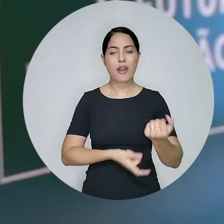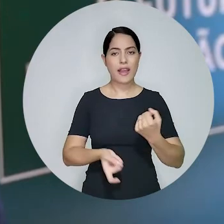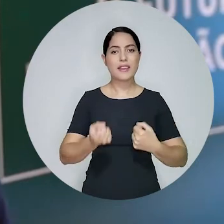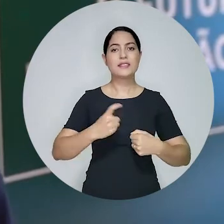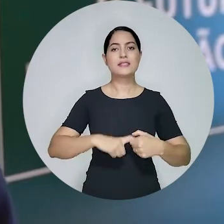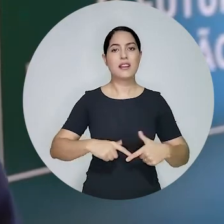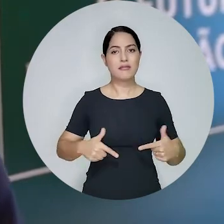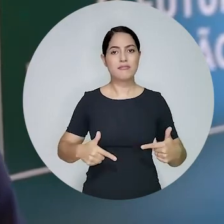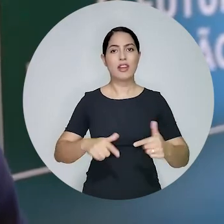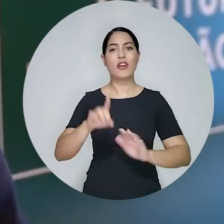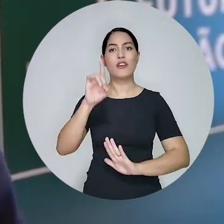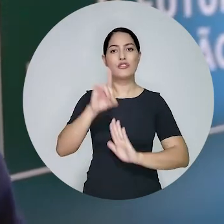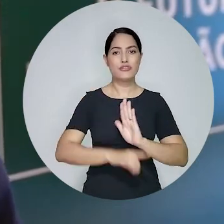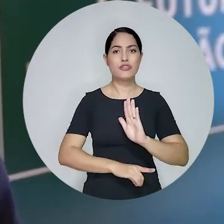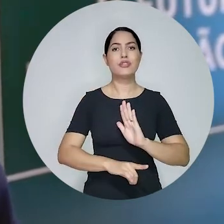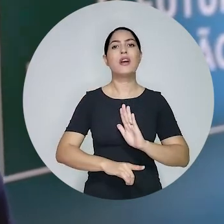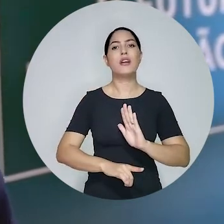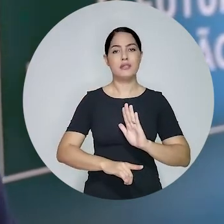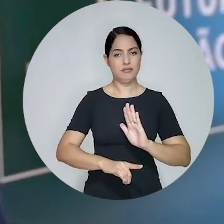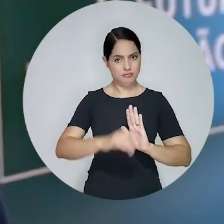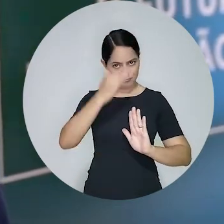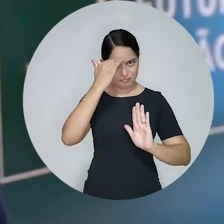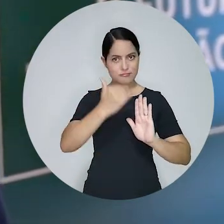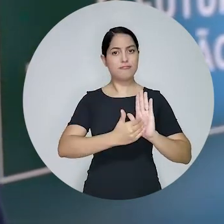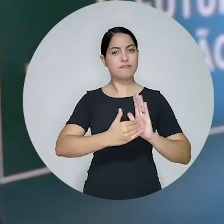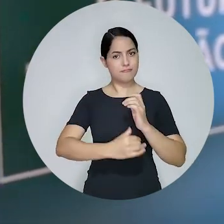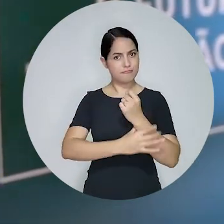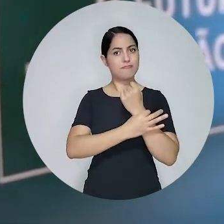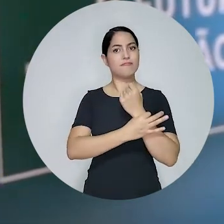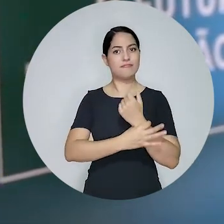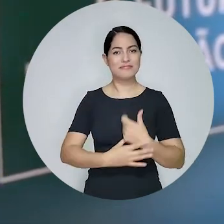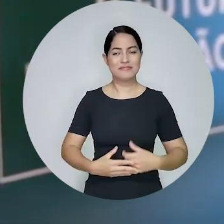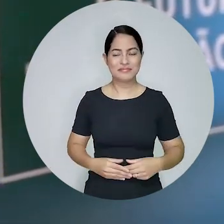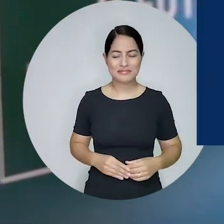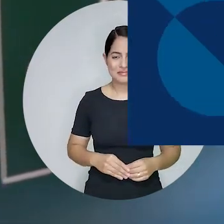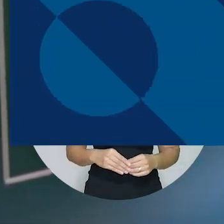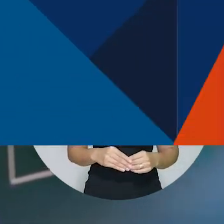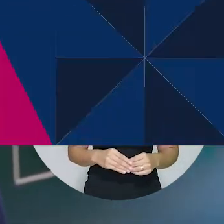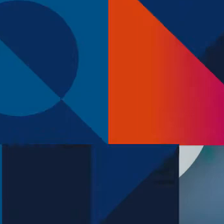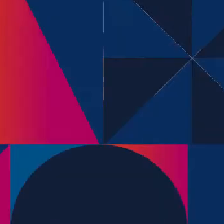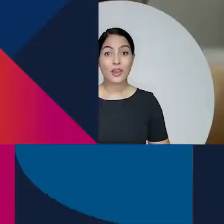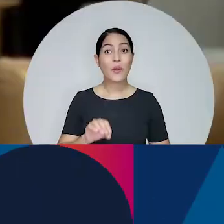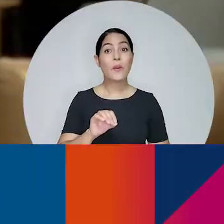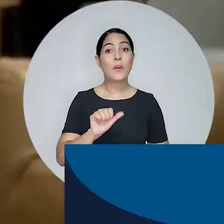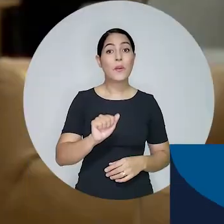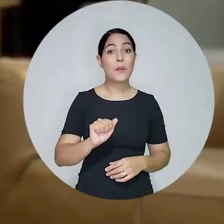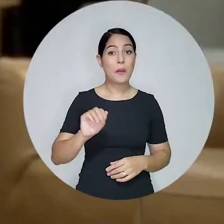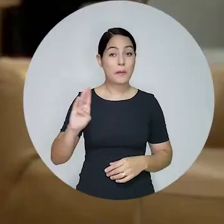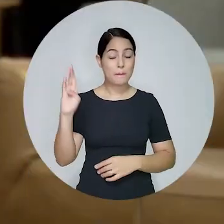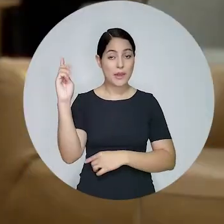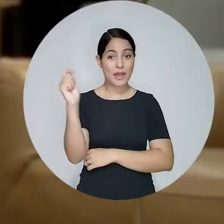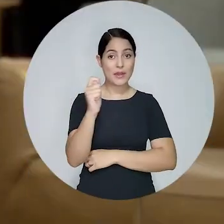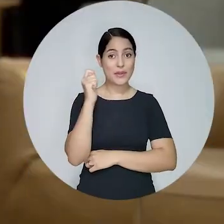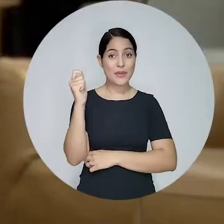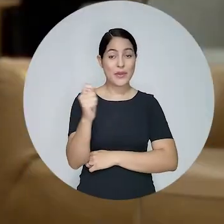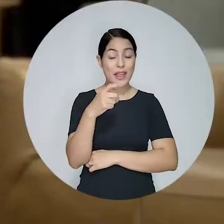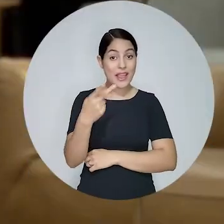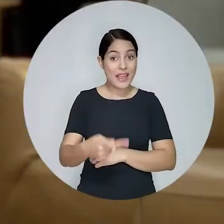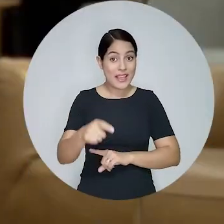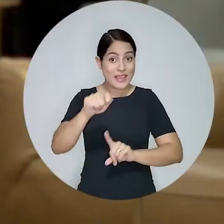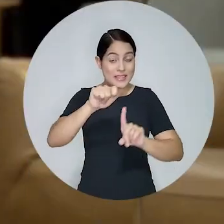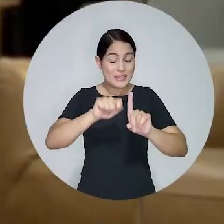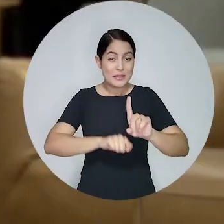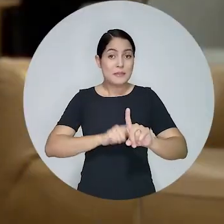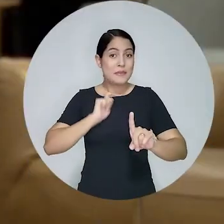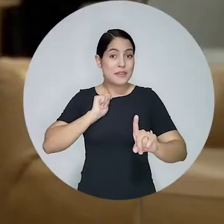Especial, faz um resgate e reestabelece o direito aos honorários da advocacia brasileira. A OAB do Rio Grande do Sul